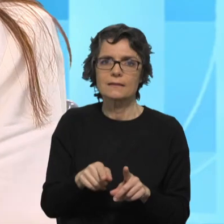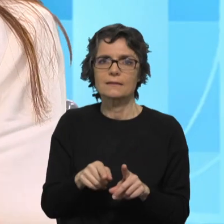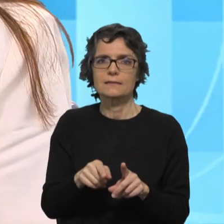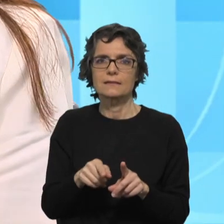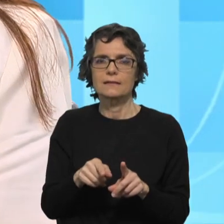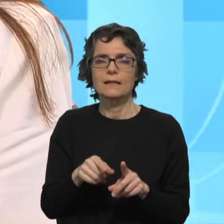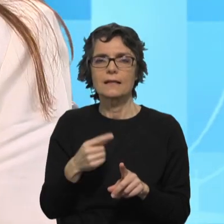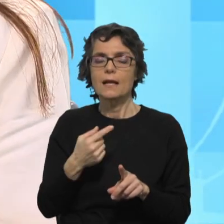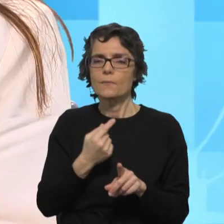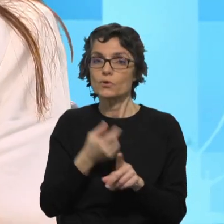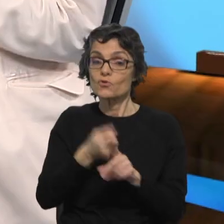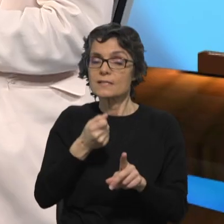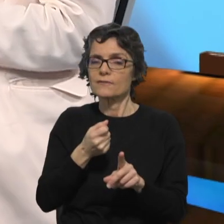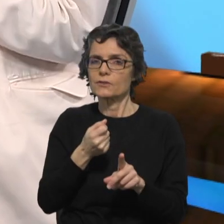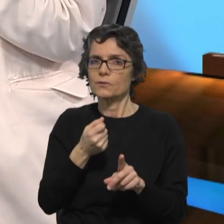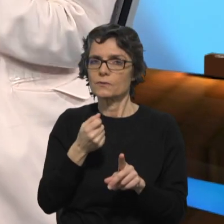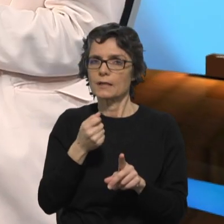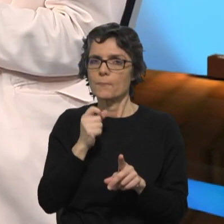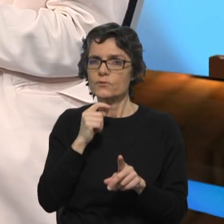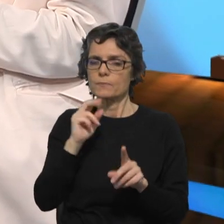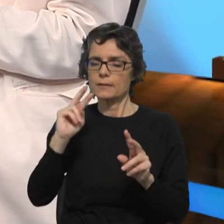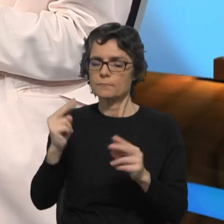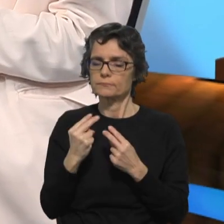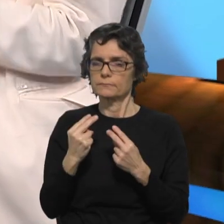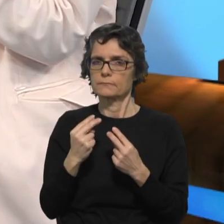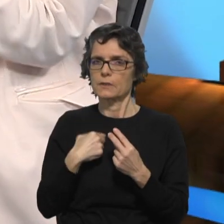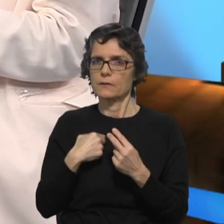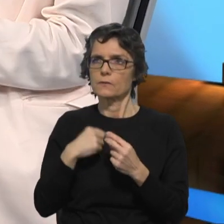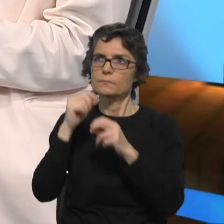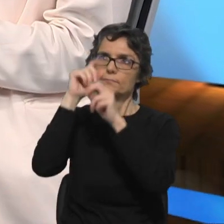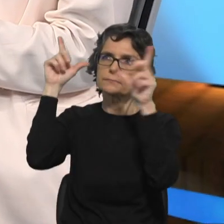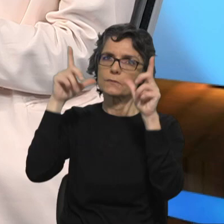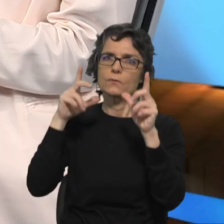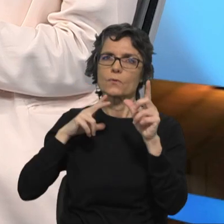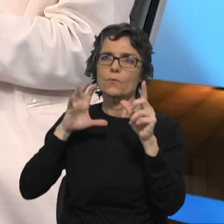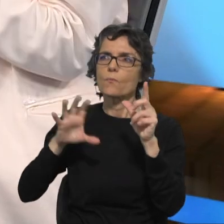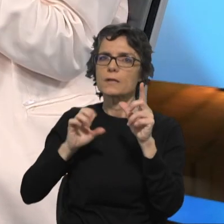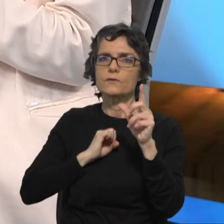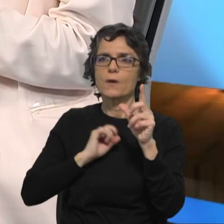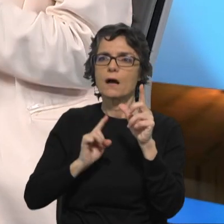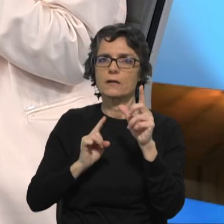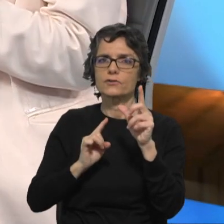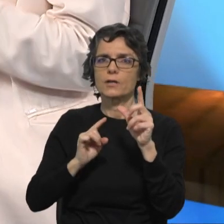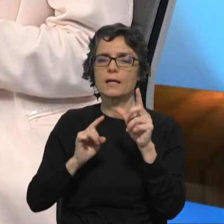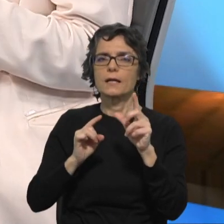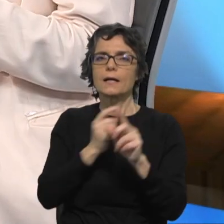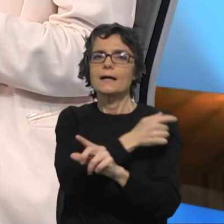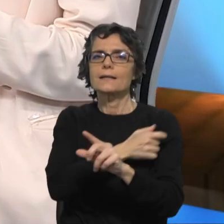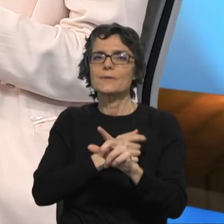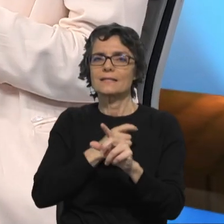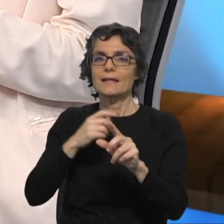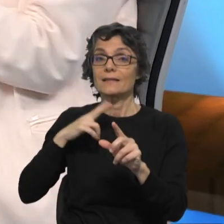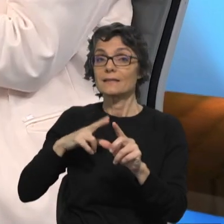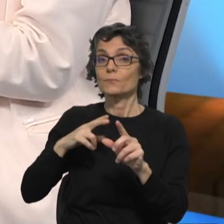questionar de fundo o que é que eu desejo para o meu país, que tipo de representantes quero ter e qual é o meu papel como